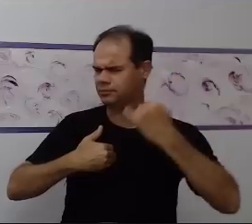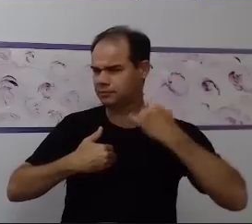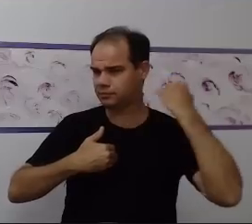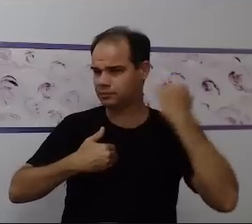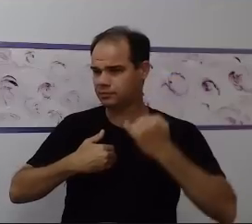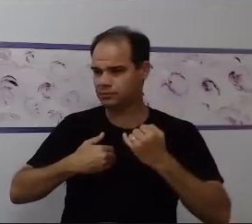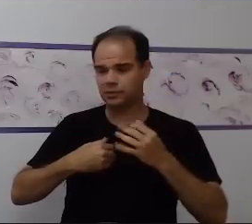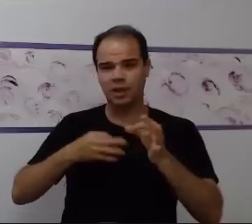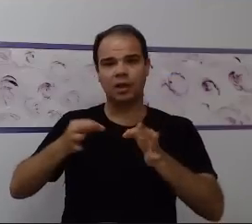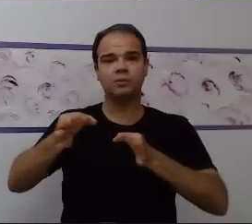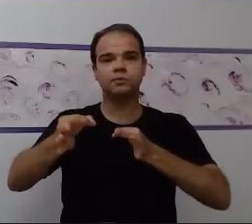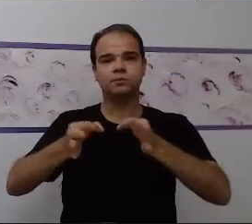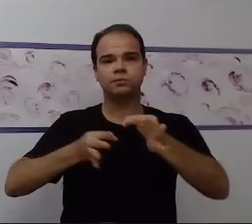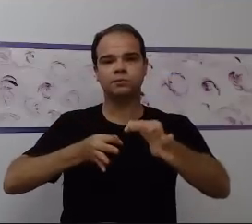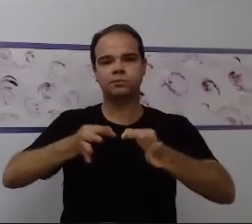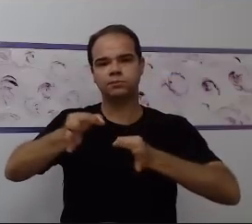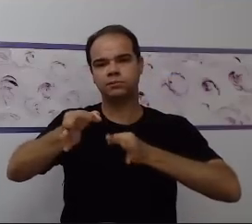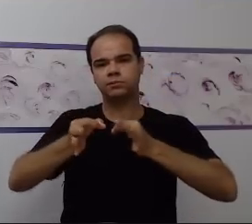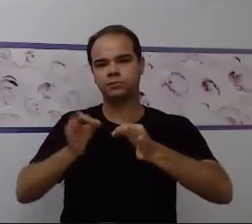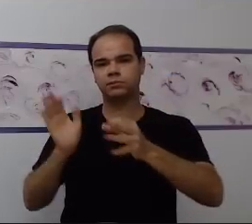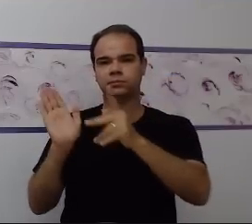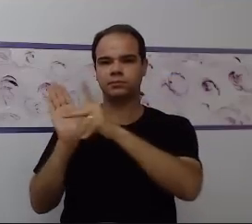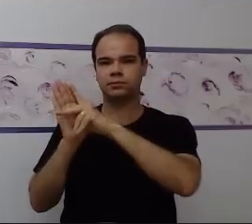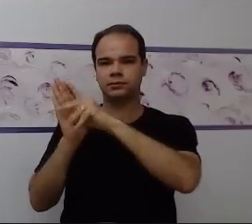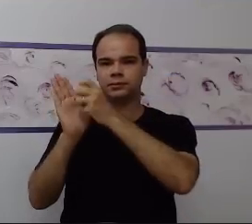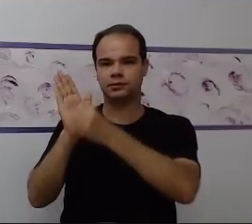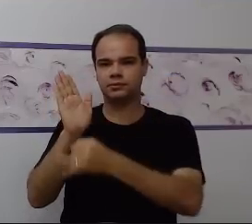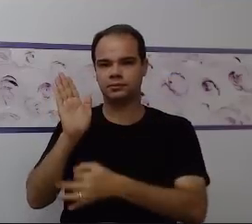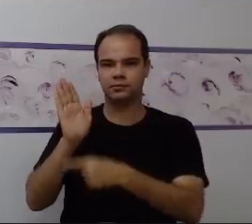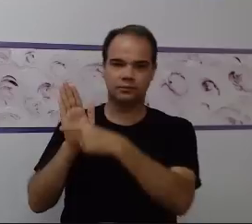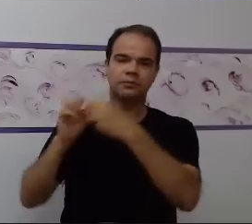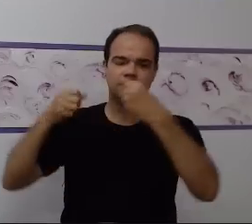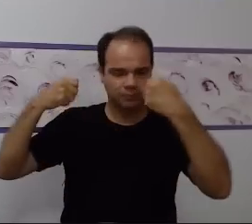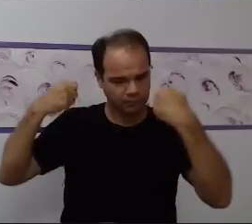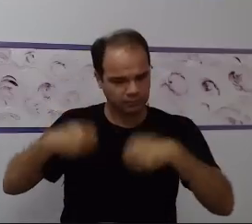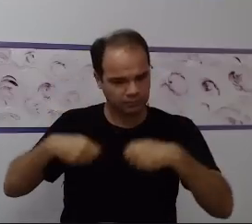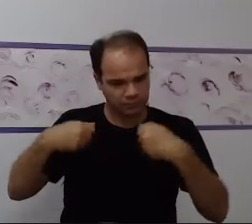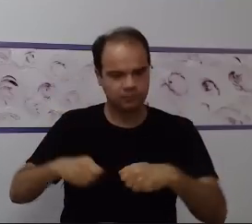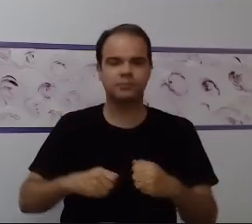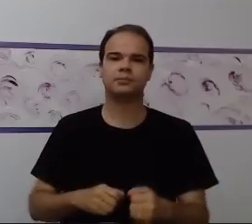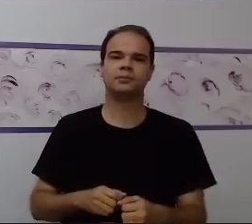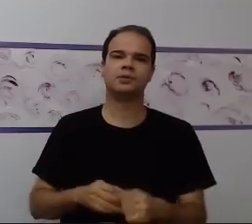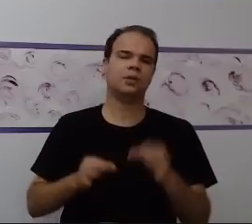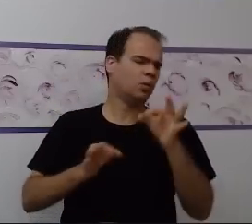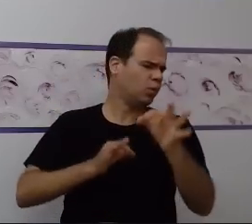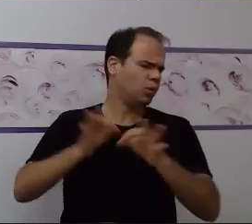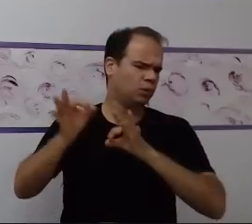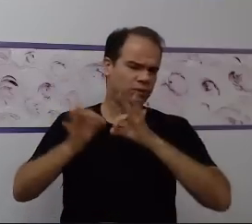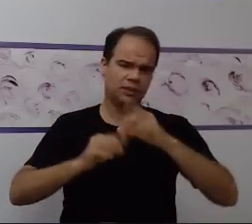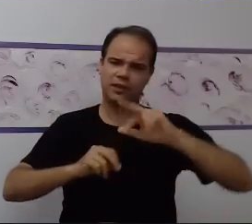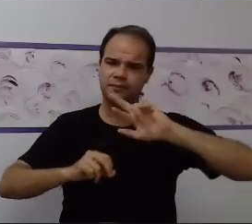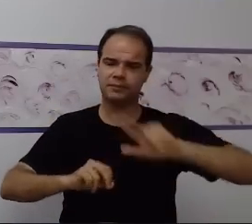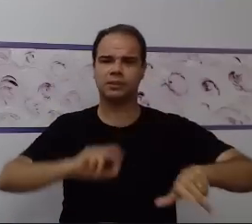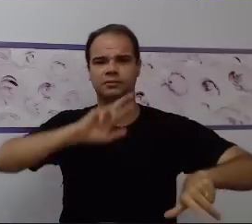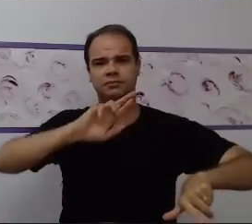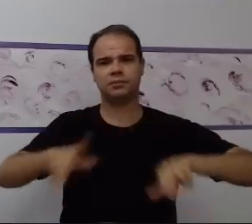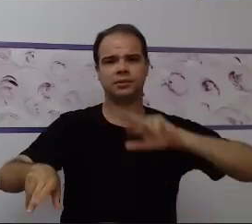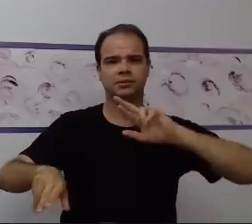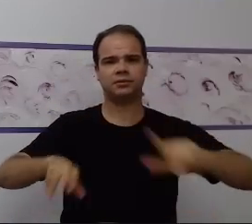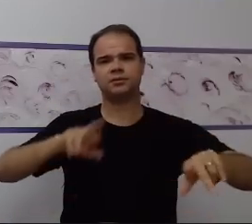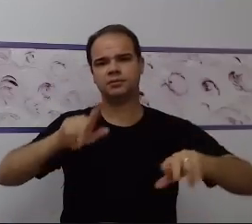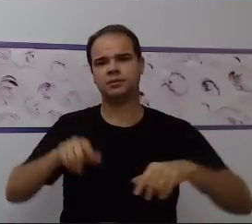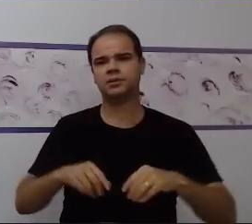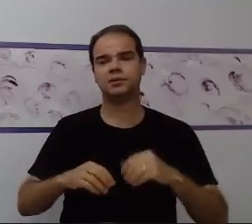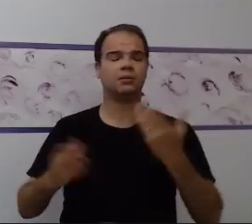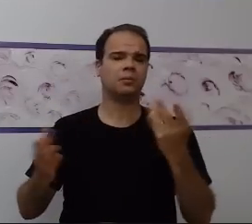planejamento. E a comunicação nada mais é do que o planejamento de situações. Como eu vou me